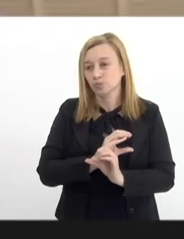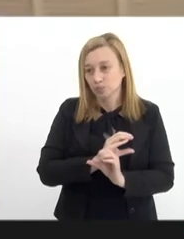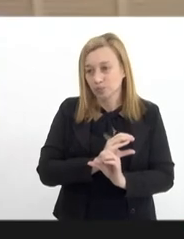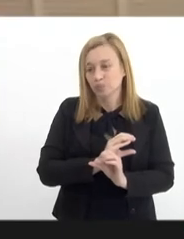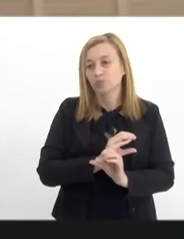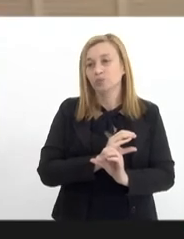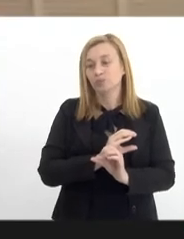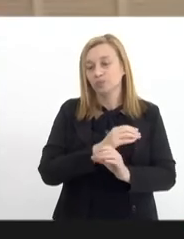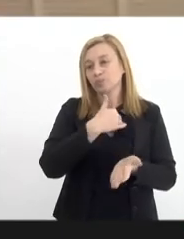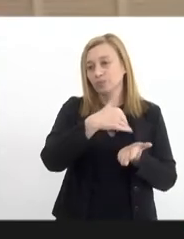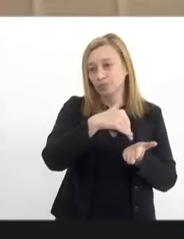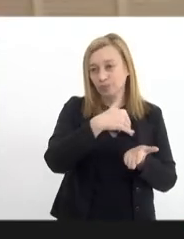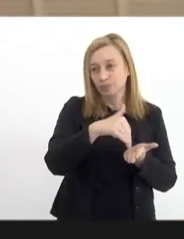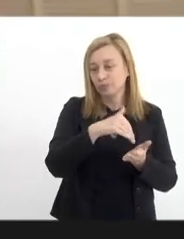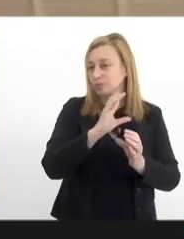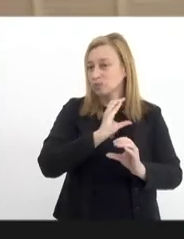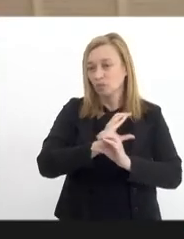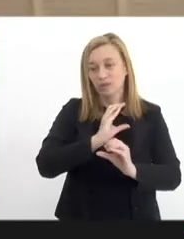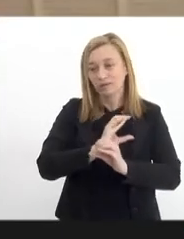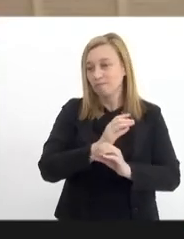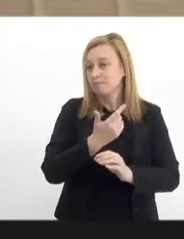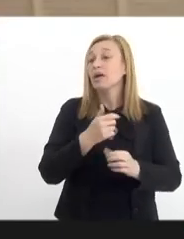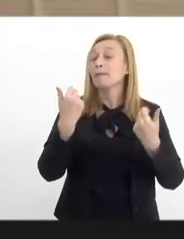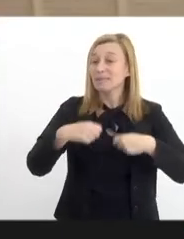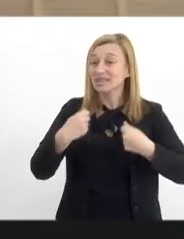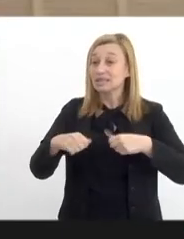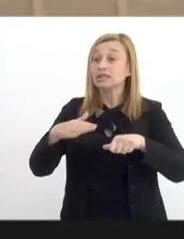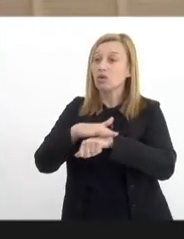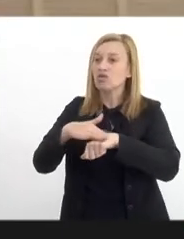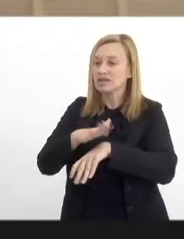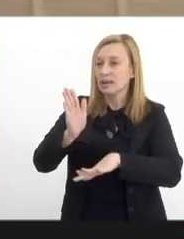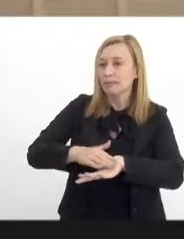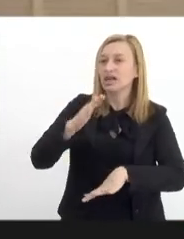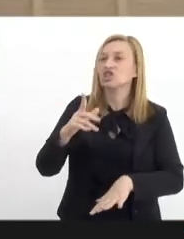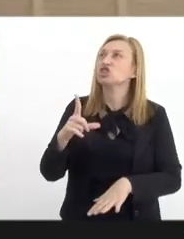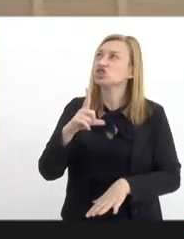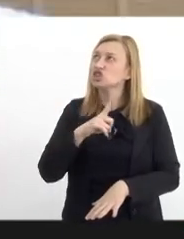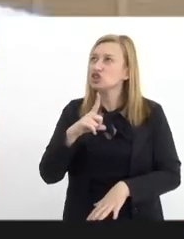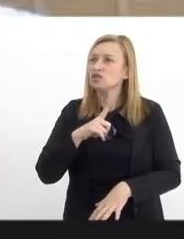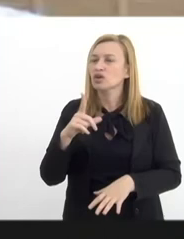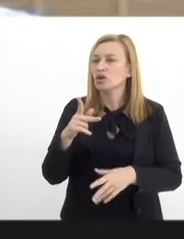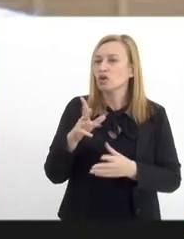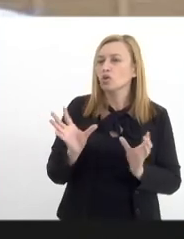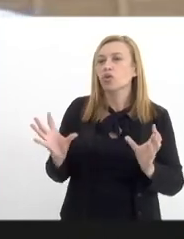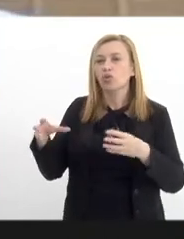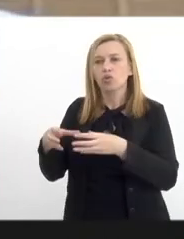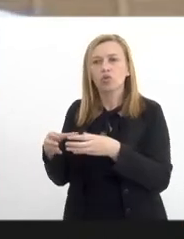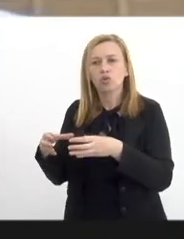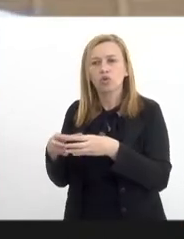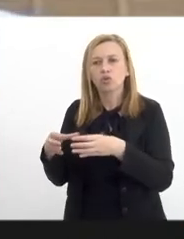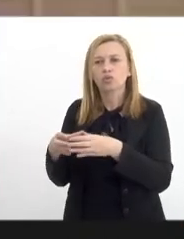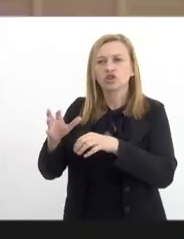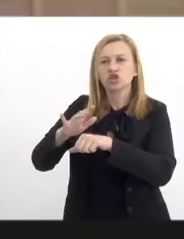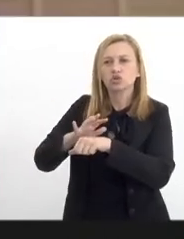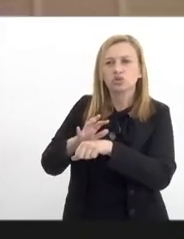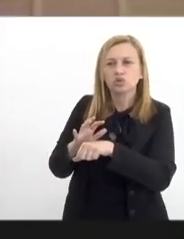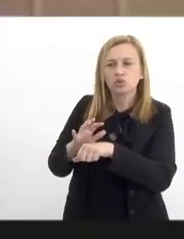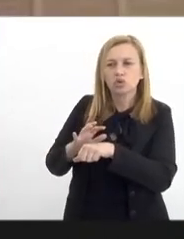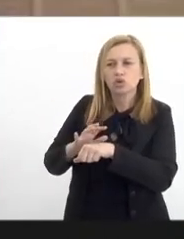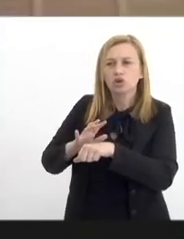secretarias, eles precisam conversar mais, eu tive com o pessoal da Dante, que são as doenças